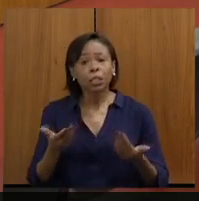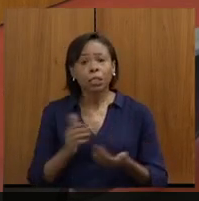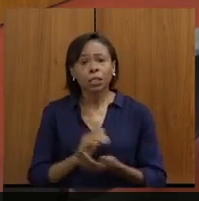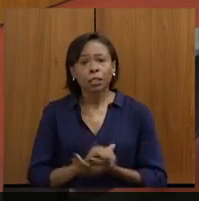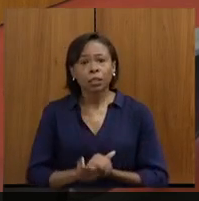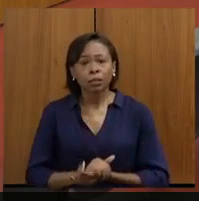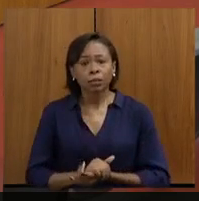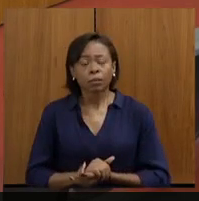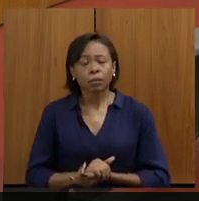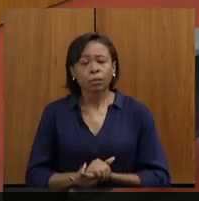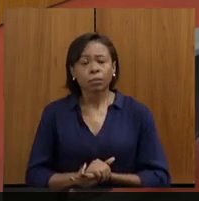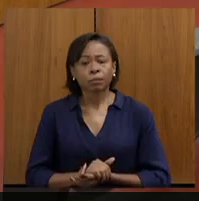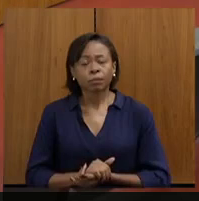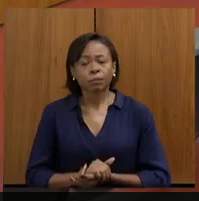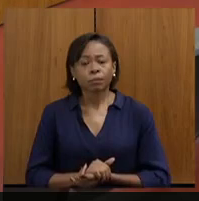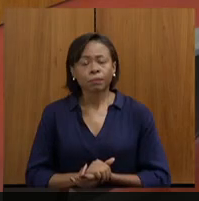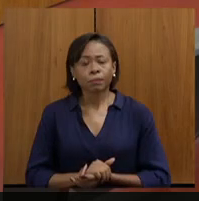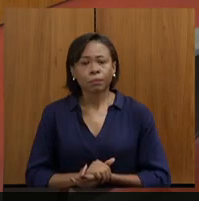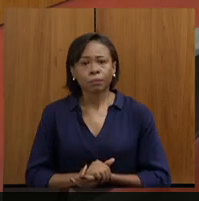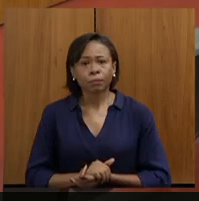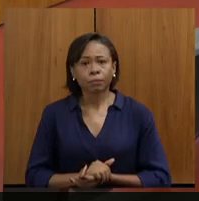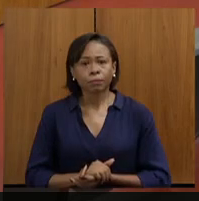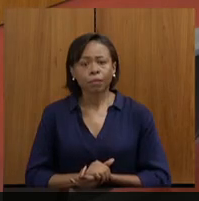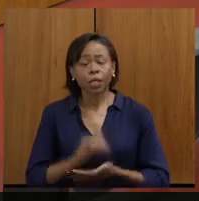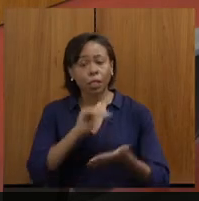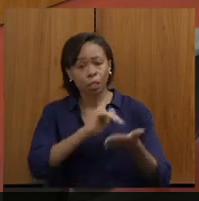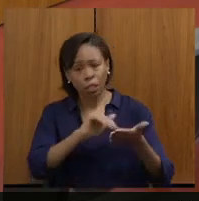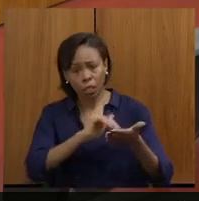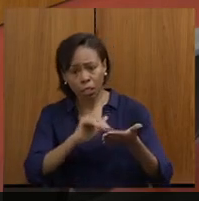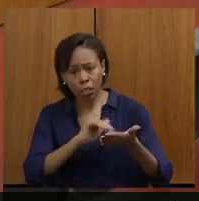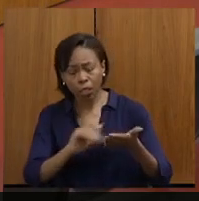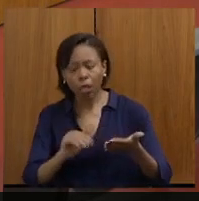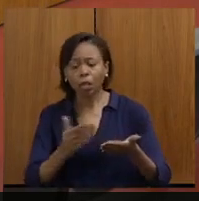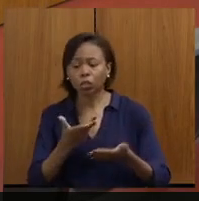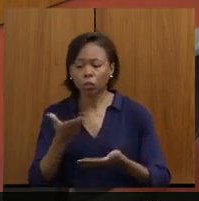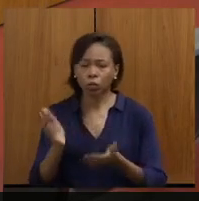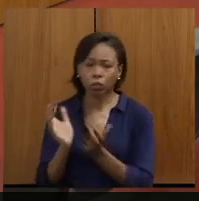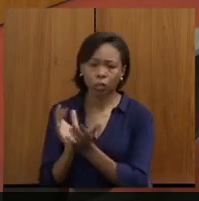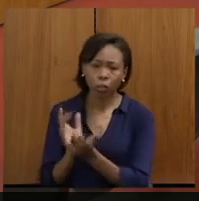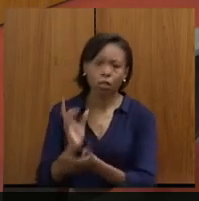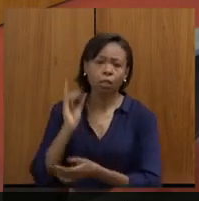Senhor secretário, demais deputados, nosso vice-presidente,